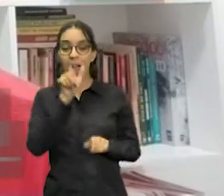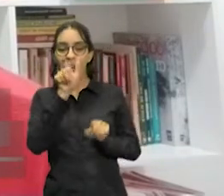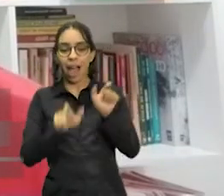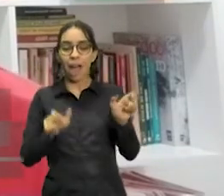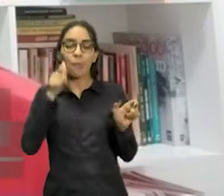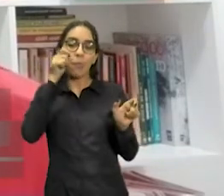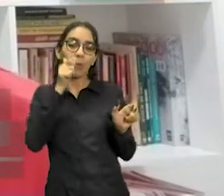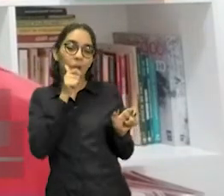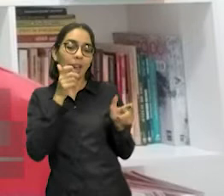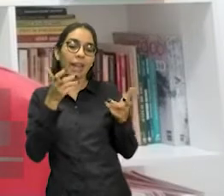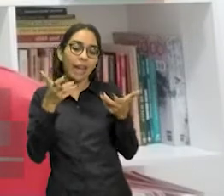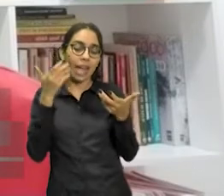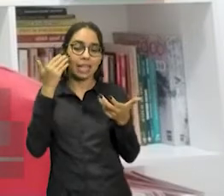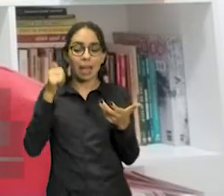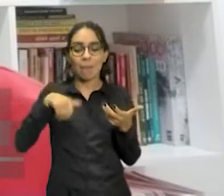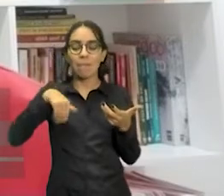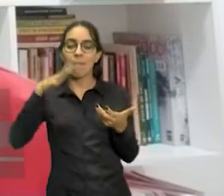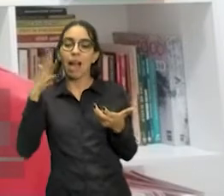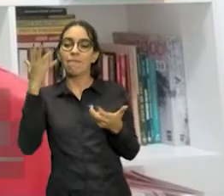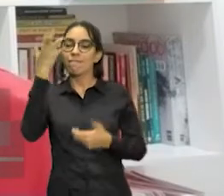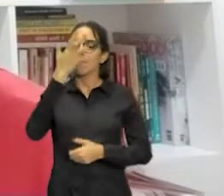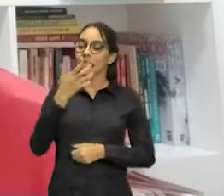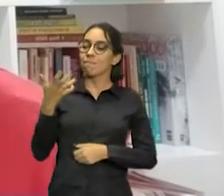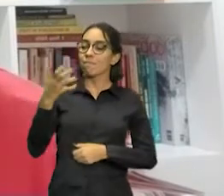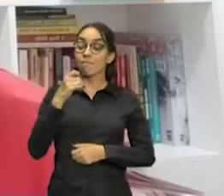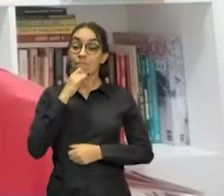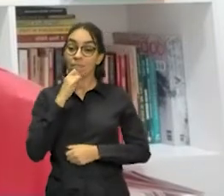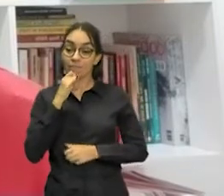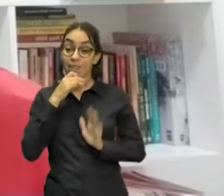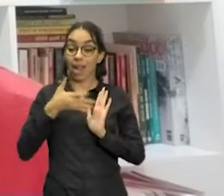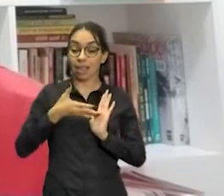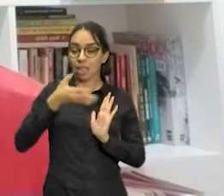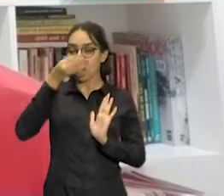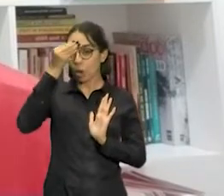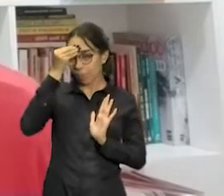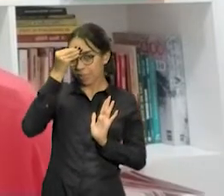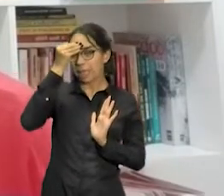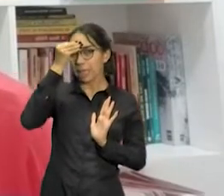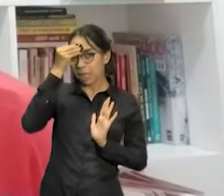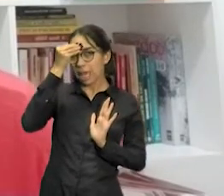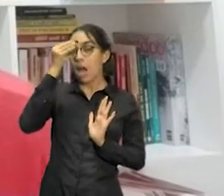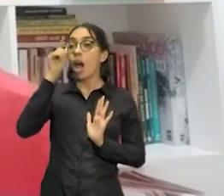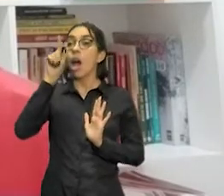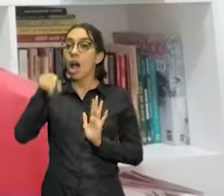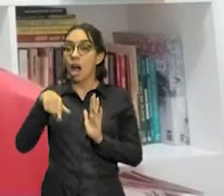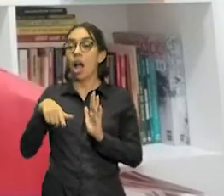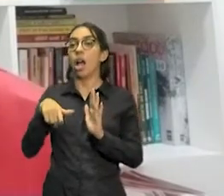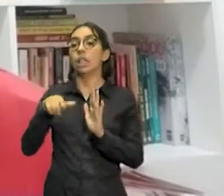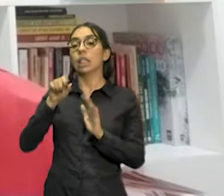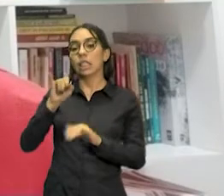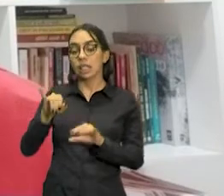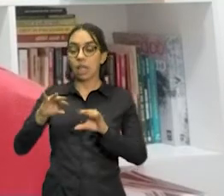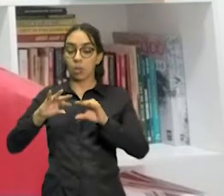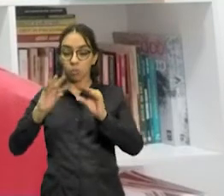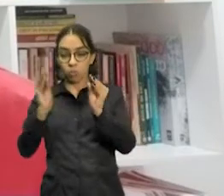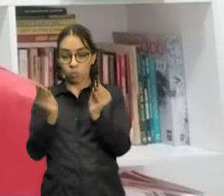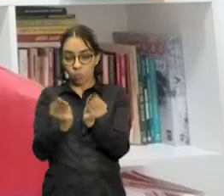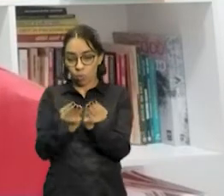Uma mulher, ela, em teoria, valorizaria mais uma embalagem bonita. Então, ela